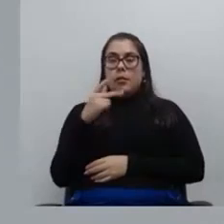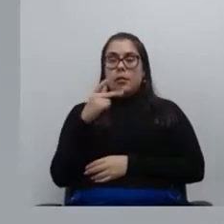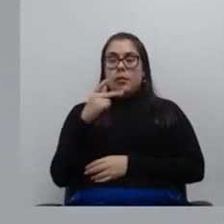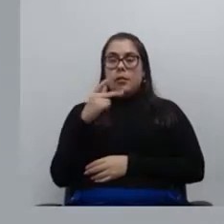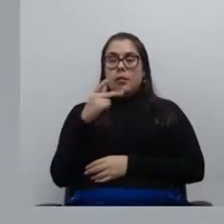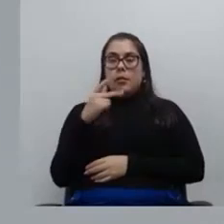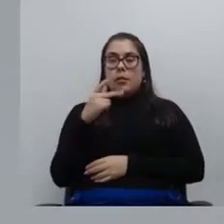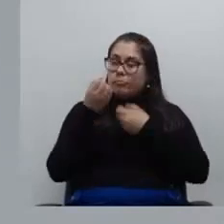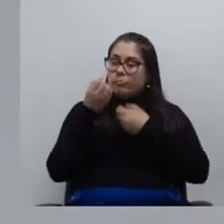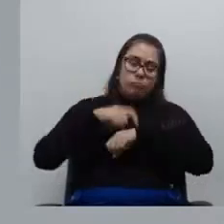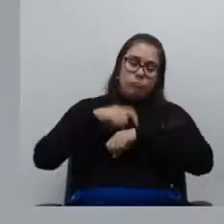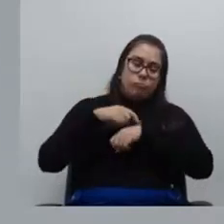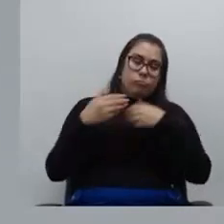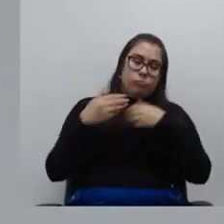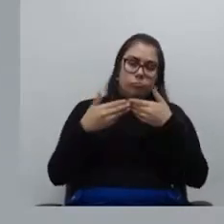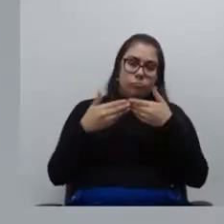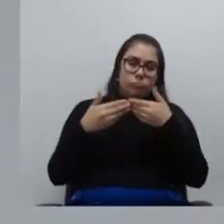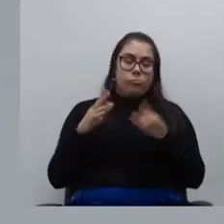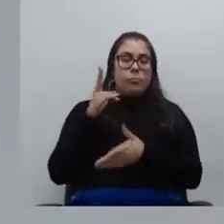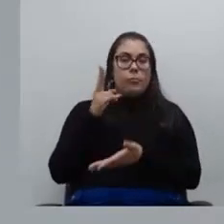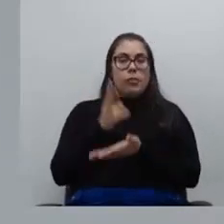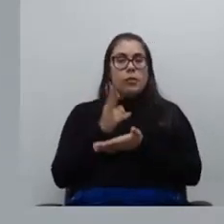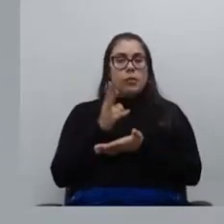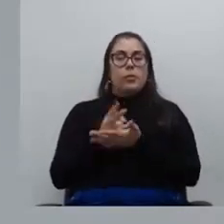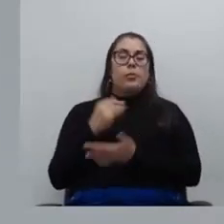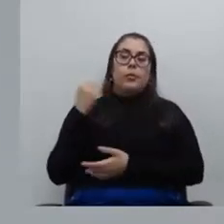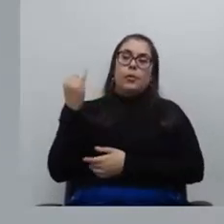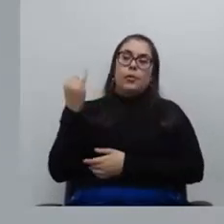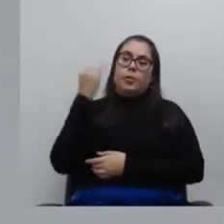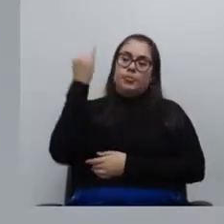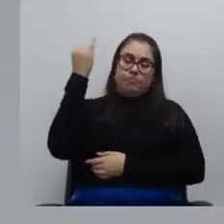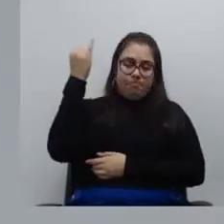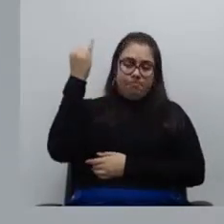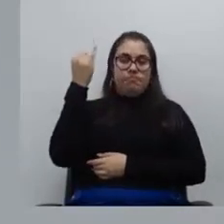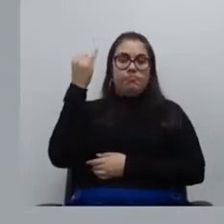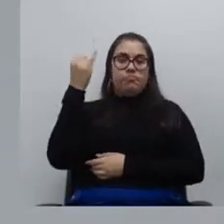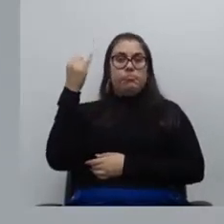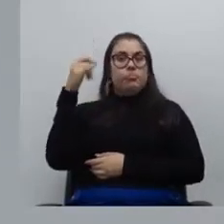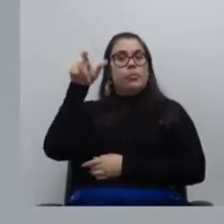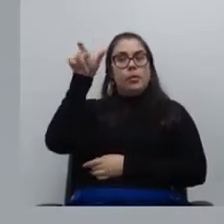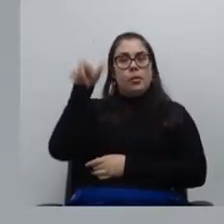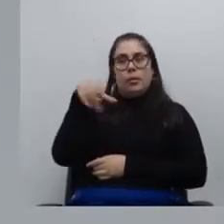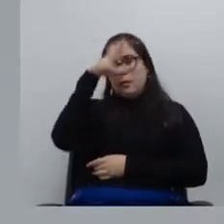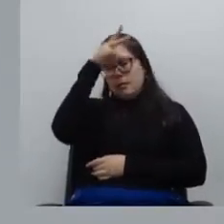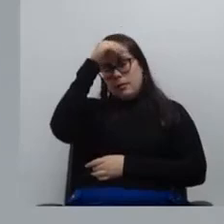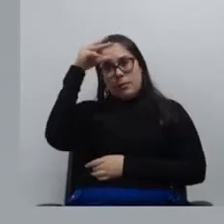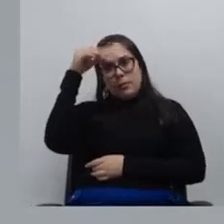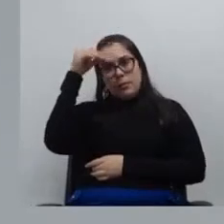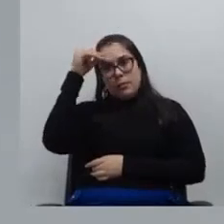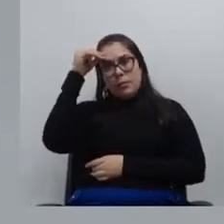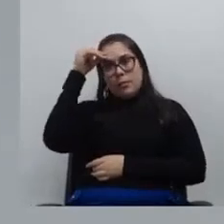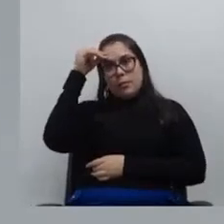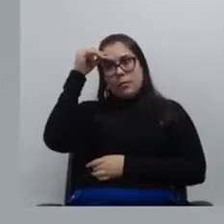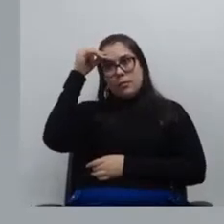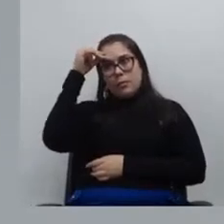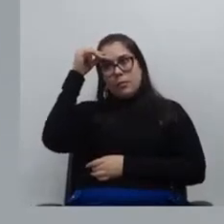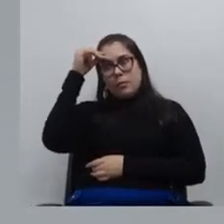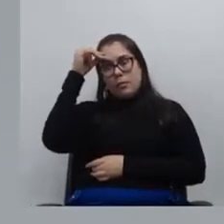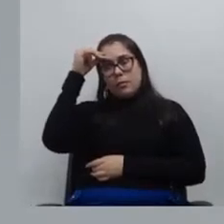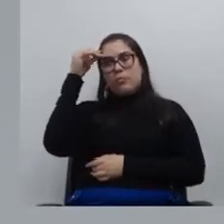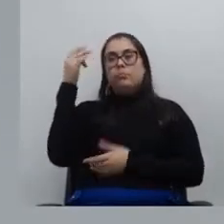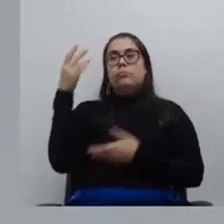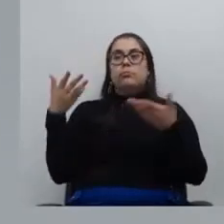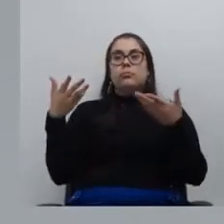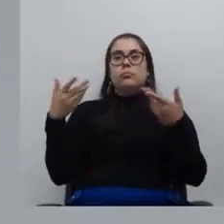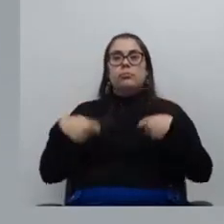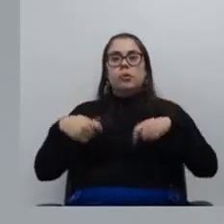manifestações do momento aberto. sempre importante, ricas e em nome da prefeita eu vou fazer aqui no nome da prefeita eu faço aqui a